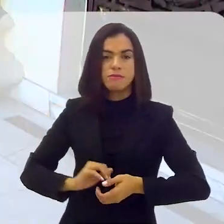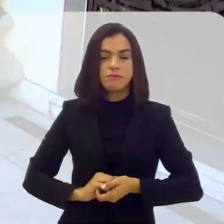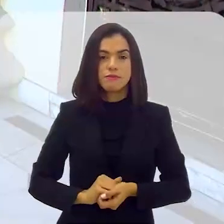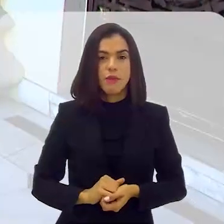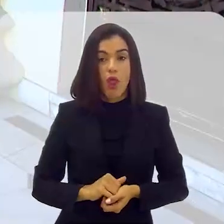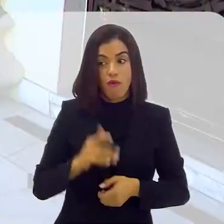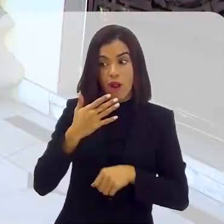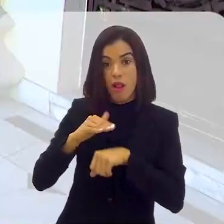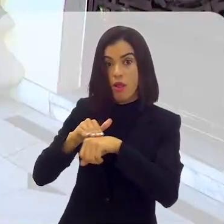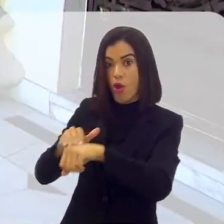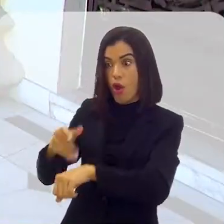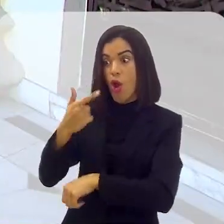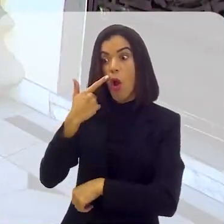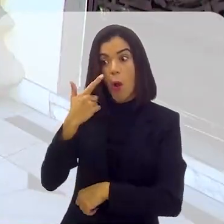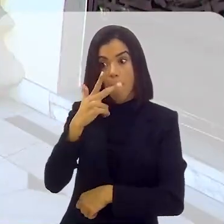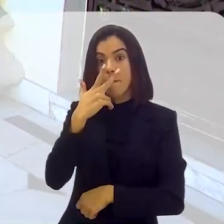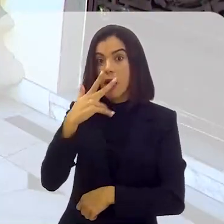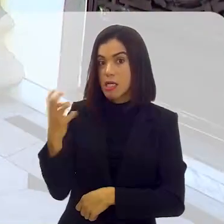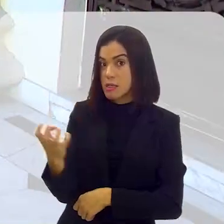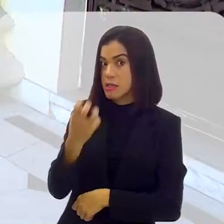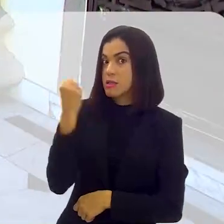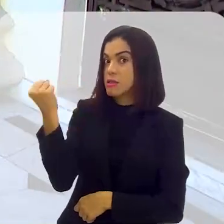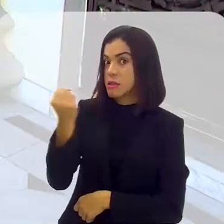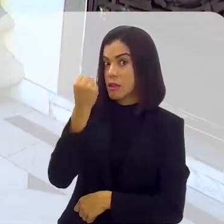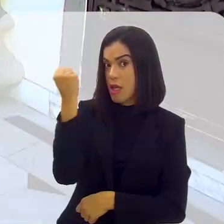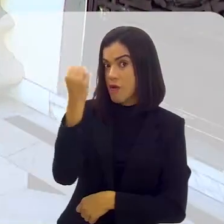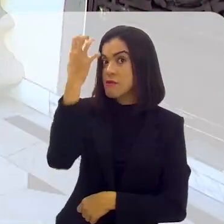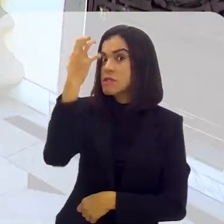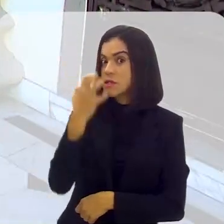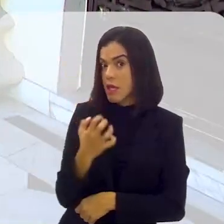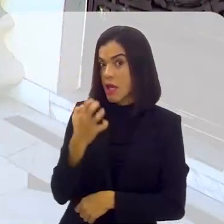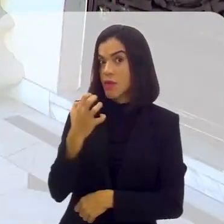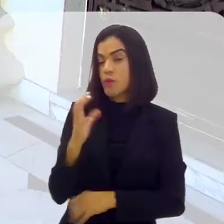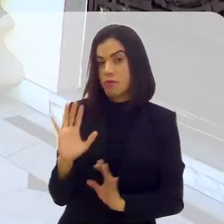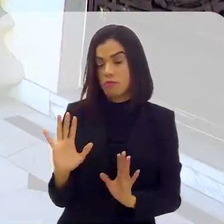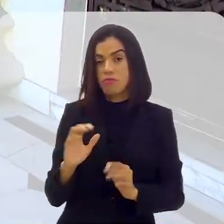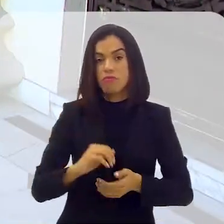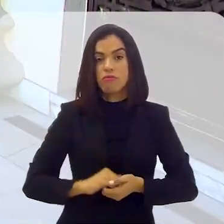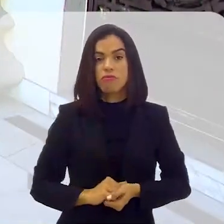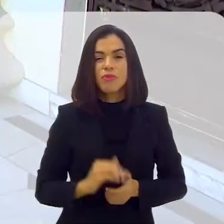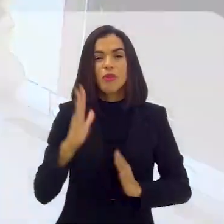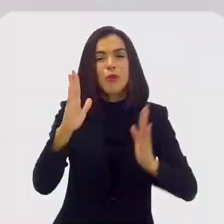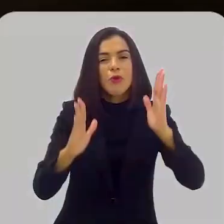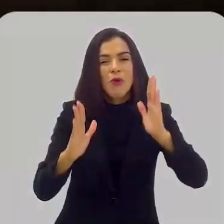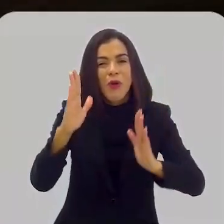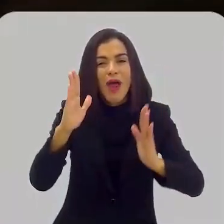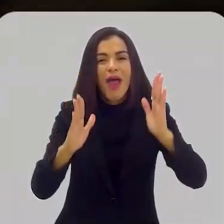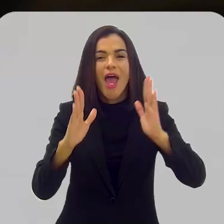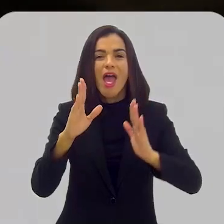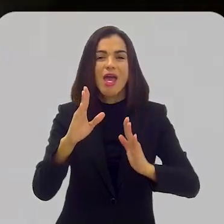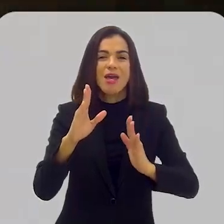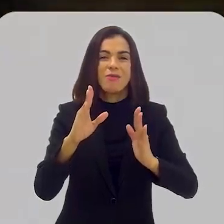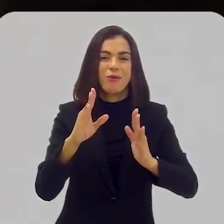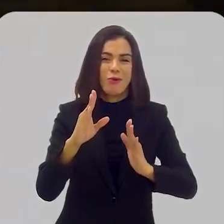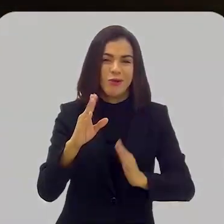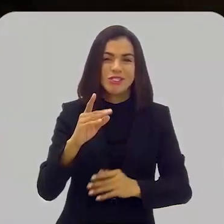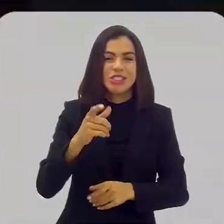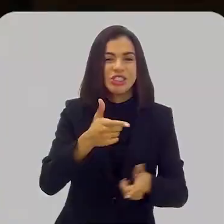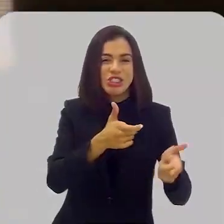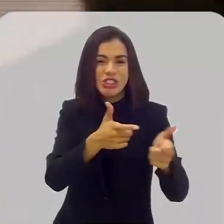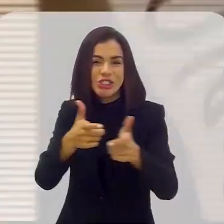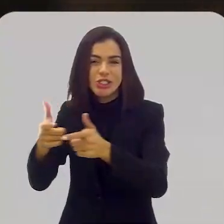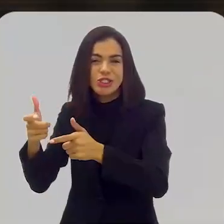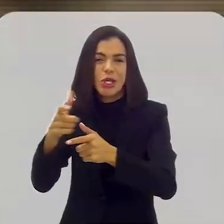preparar. E eu falei para ele, olha, parece uma coisa bem séria, porque ninguém comenta isso à toa. Foi na época do tiro,